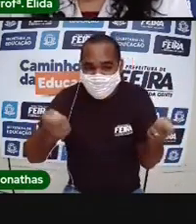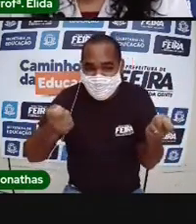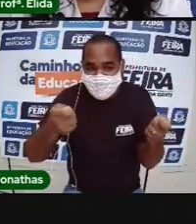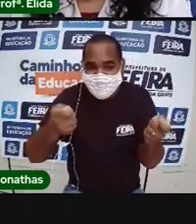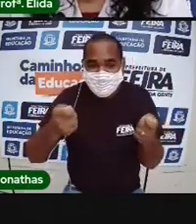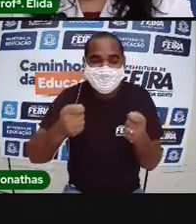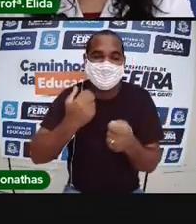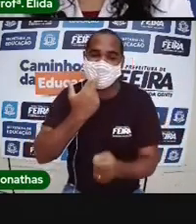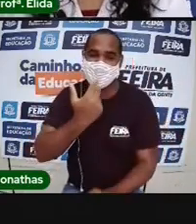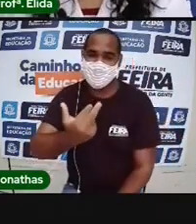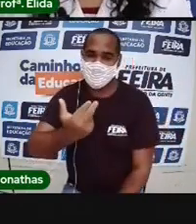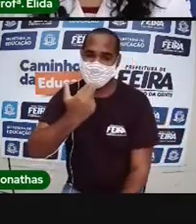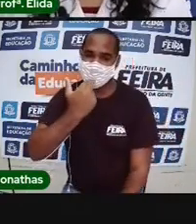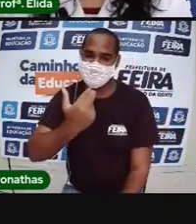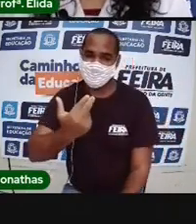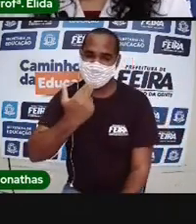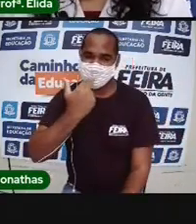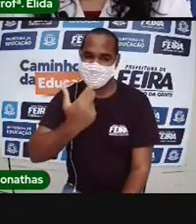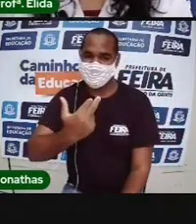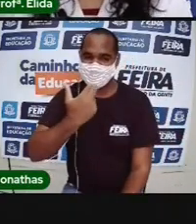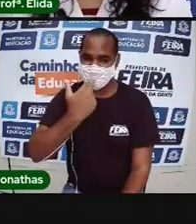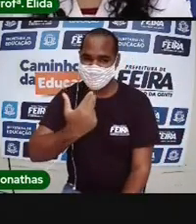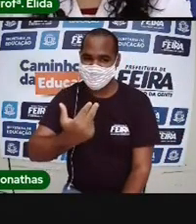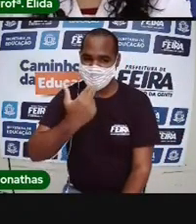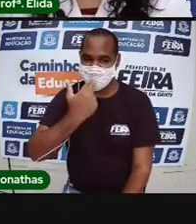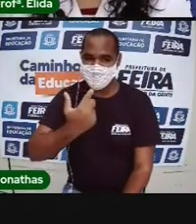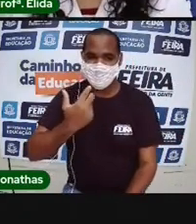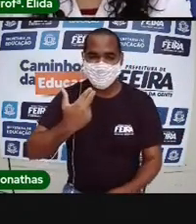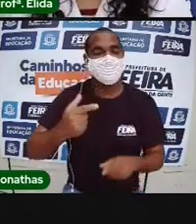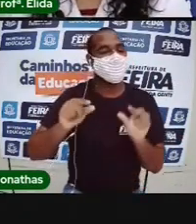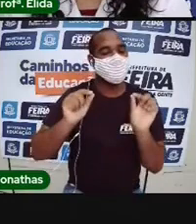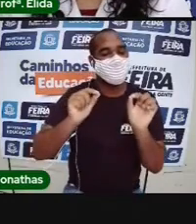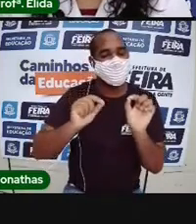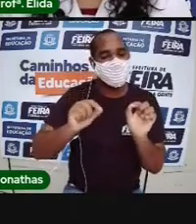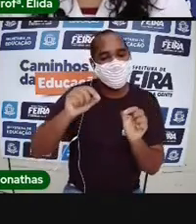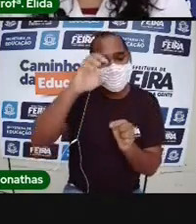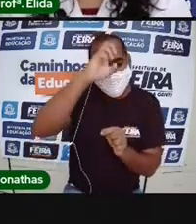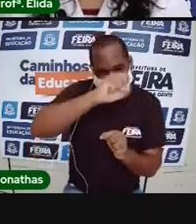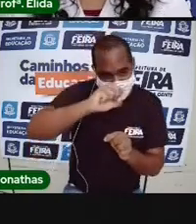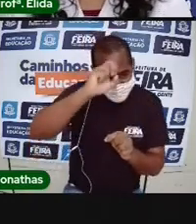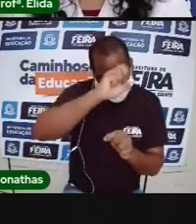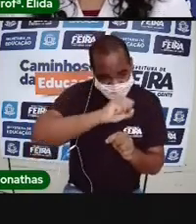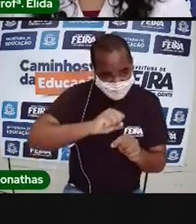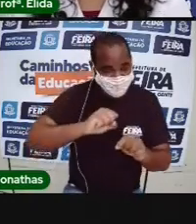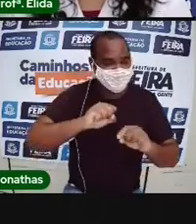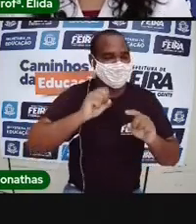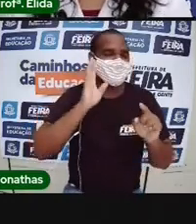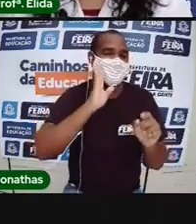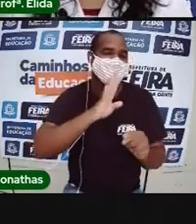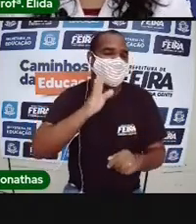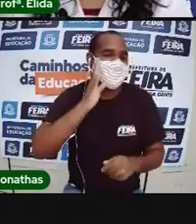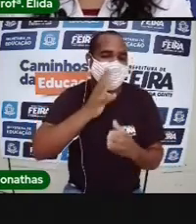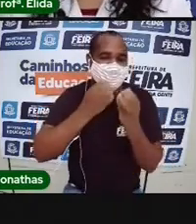A aula de hoje é sobre linguagem. E o que nós vamos estudar é uma coisa muito legal.